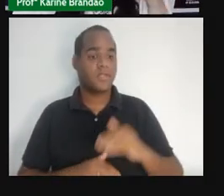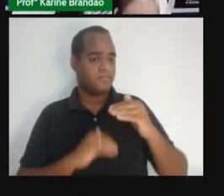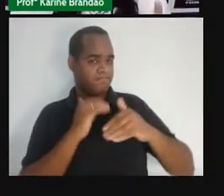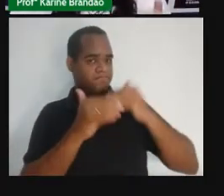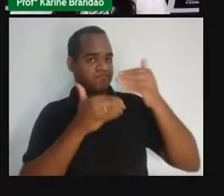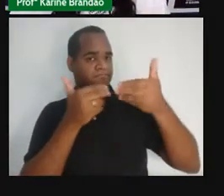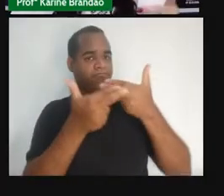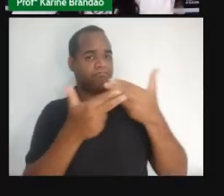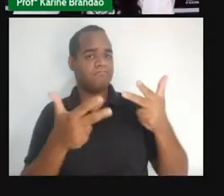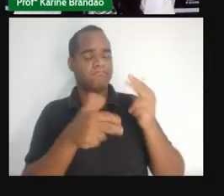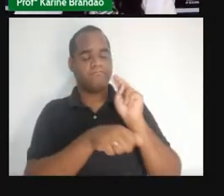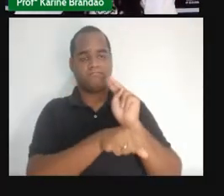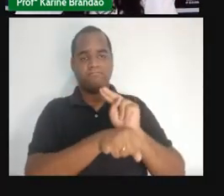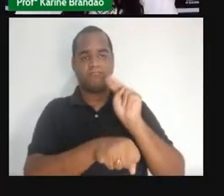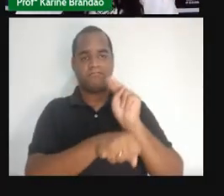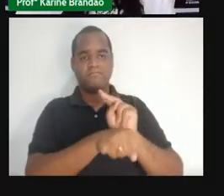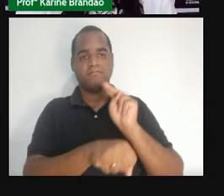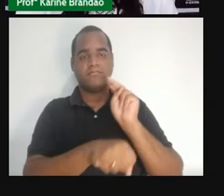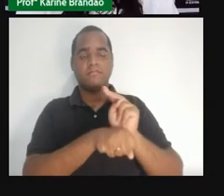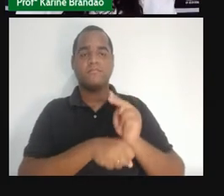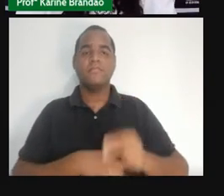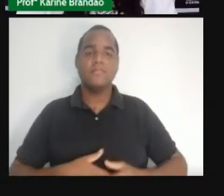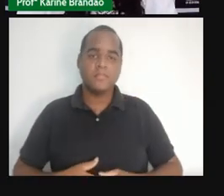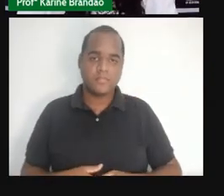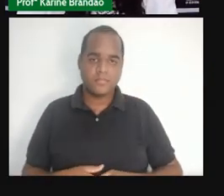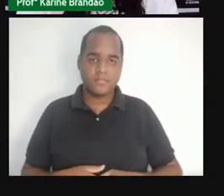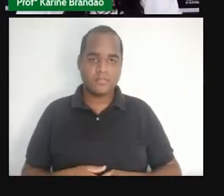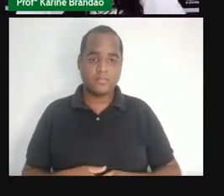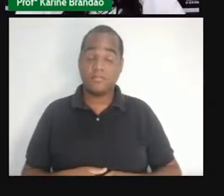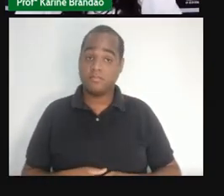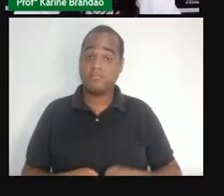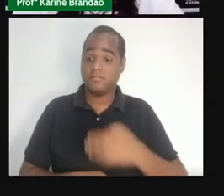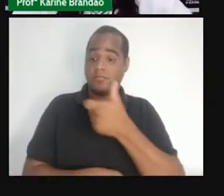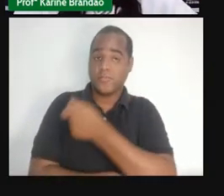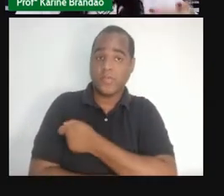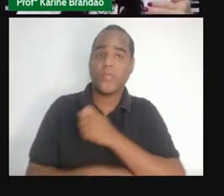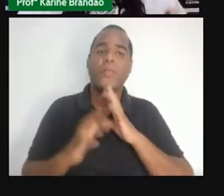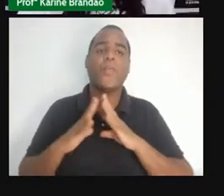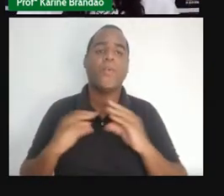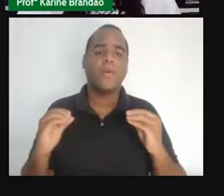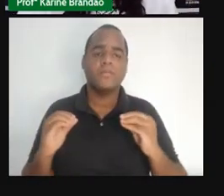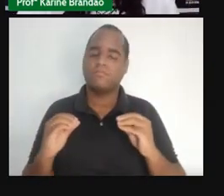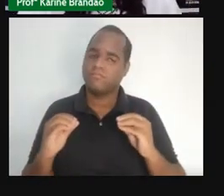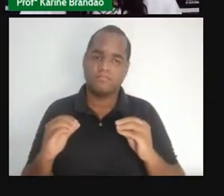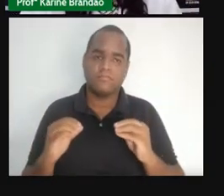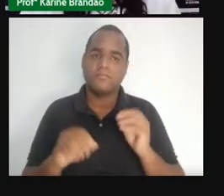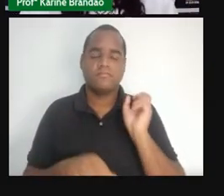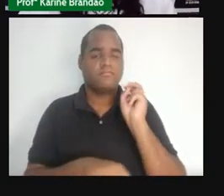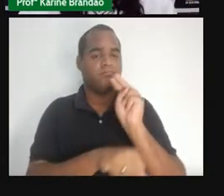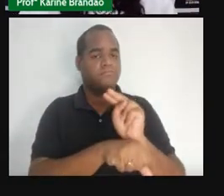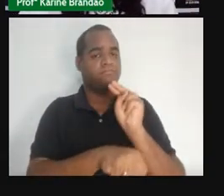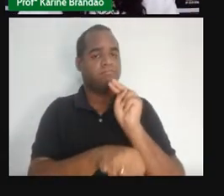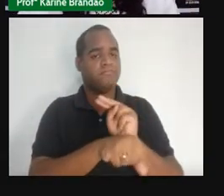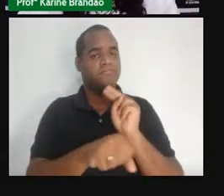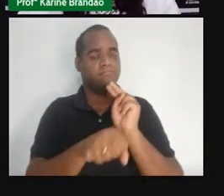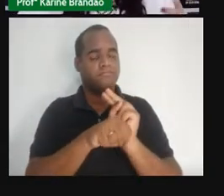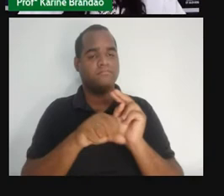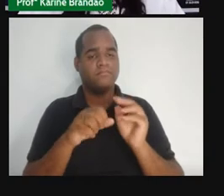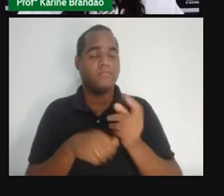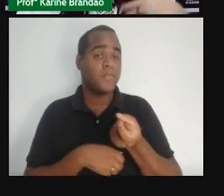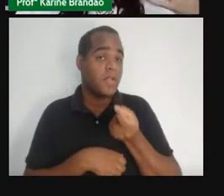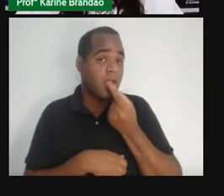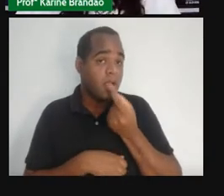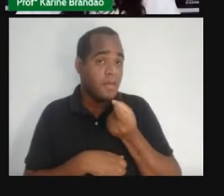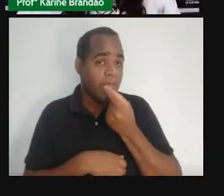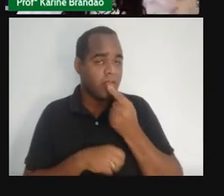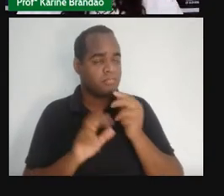Lembra sempre, vacina é prevenção, não é cura, né? Vacina é prevenção, é diferente de medicamento, né? Que a gente